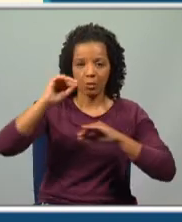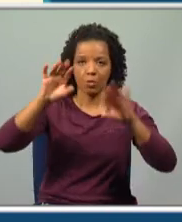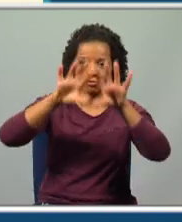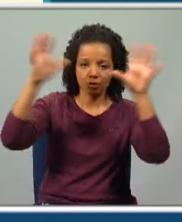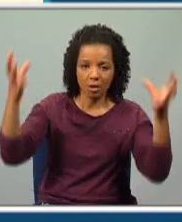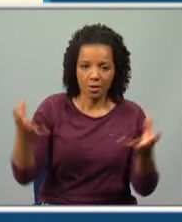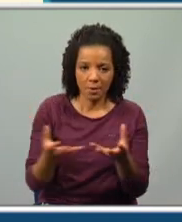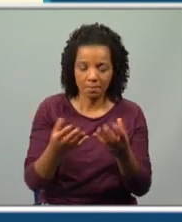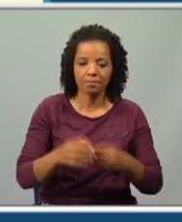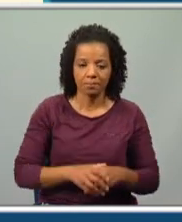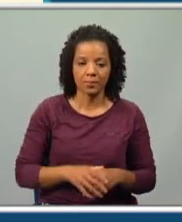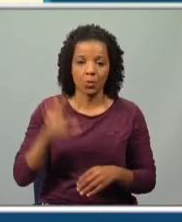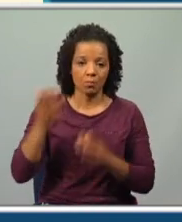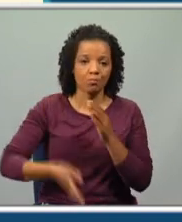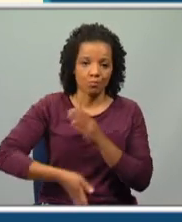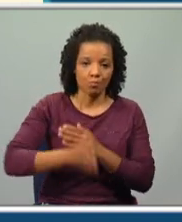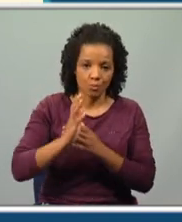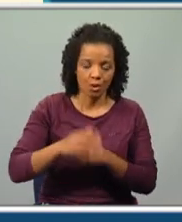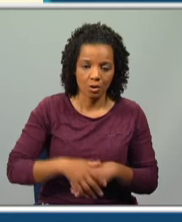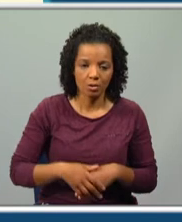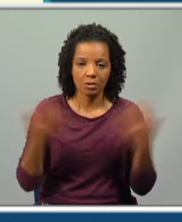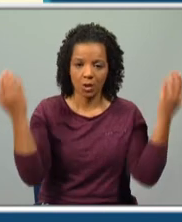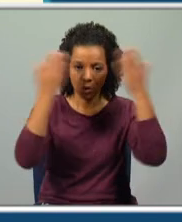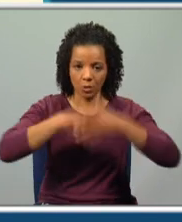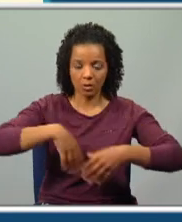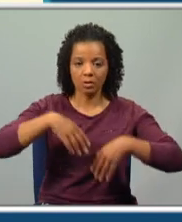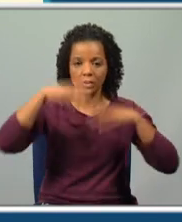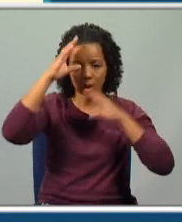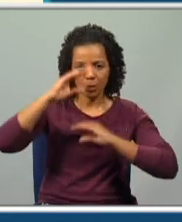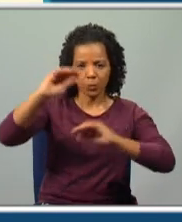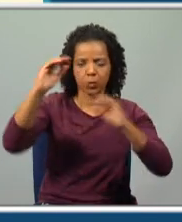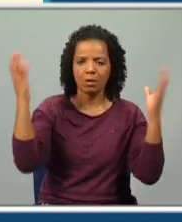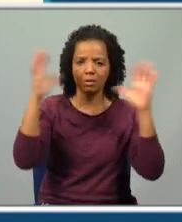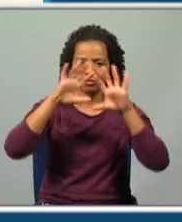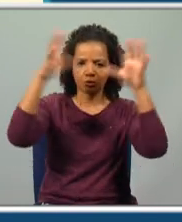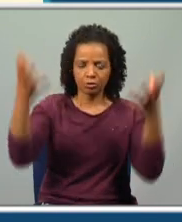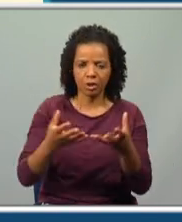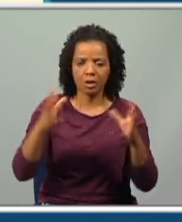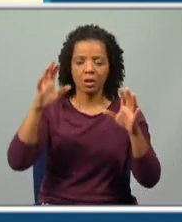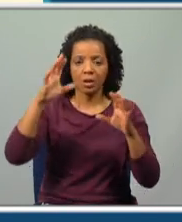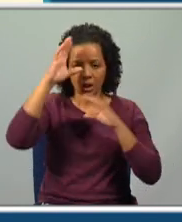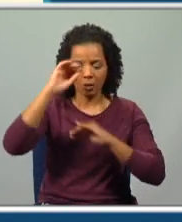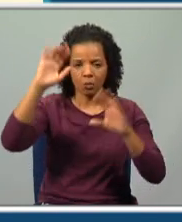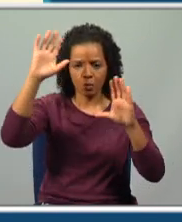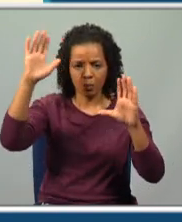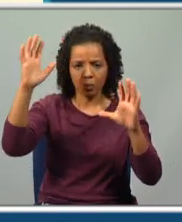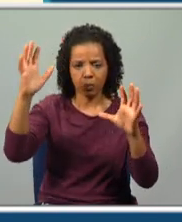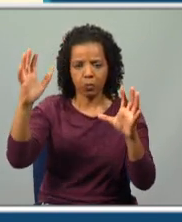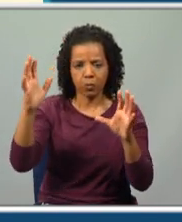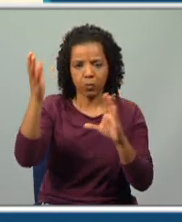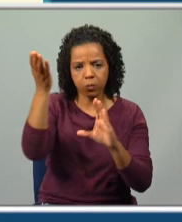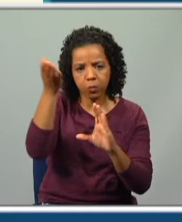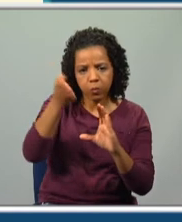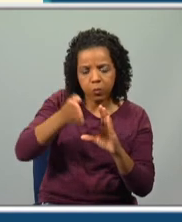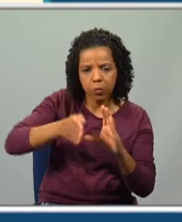foi quando ele partiu. Ele partiu numa noite de lua cheia e ela começava a minguar, começava a entrar em quarto